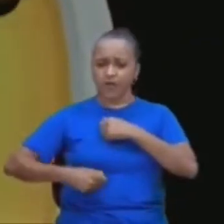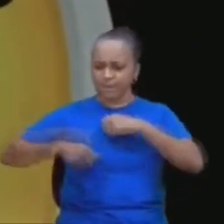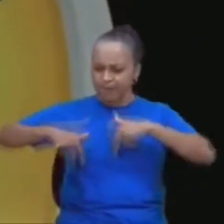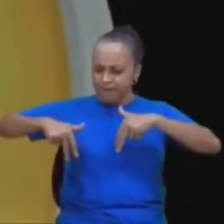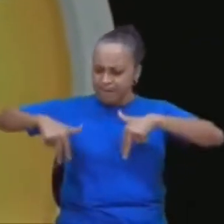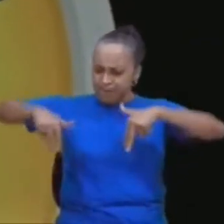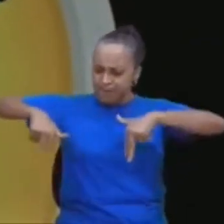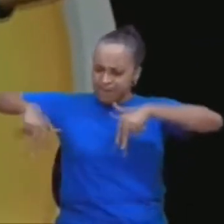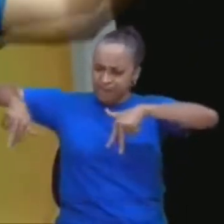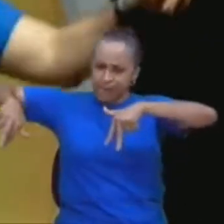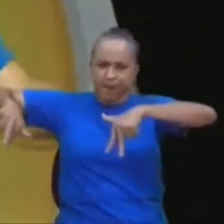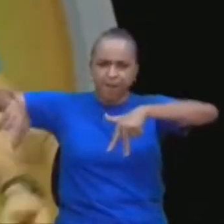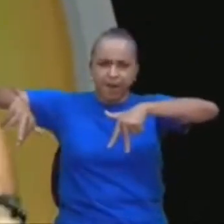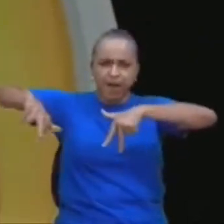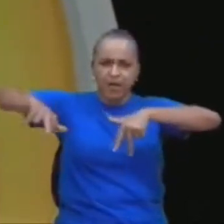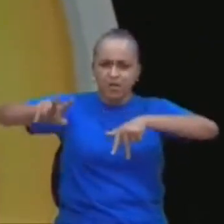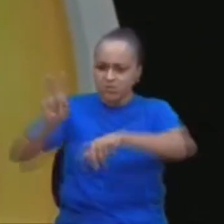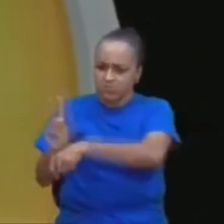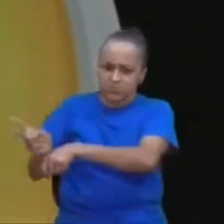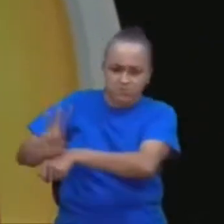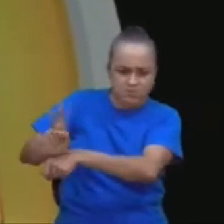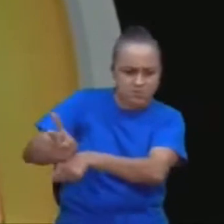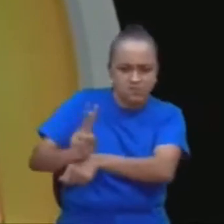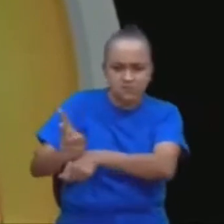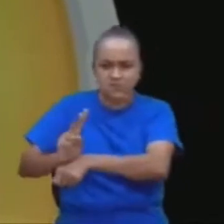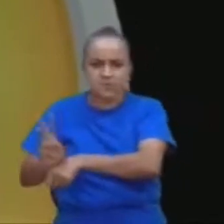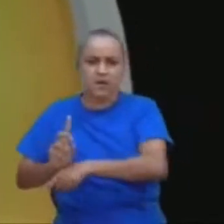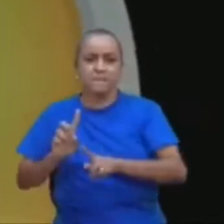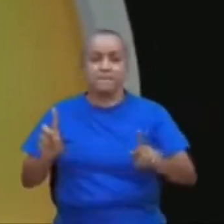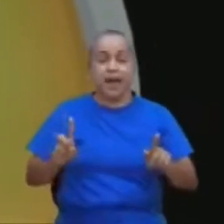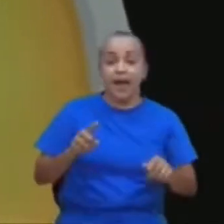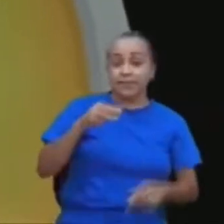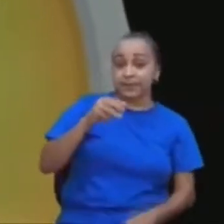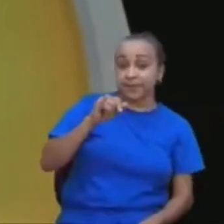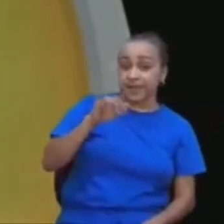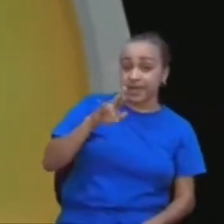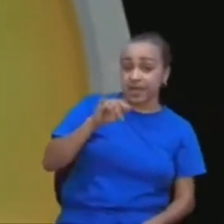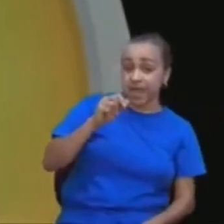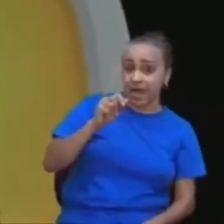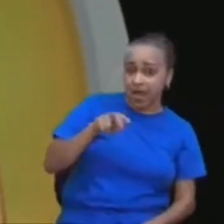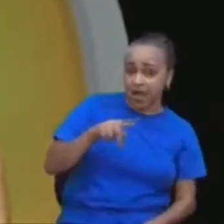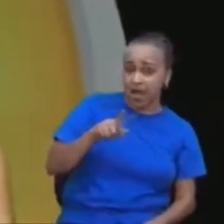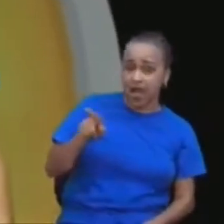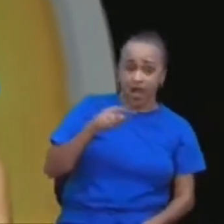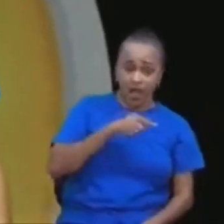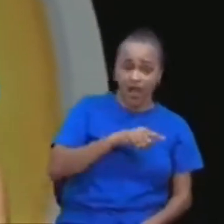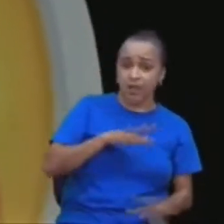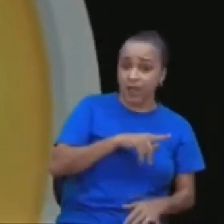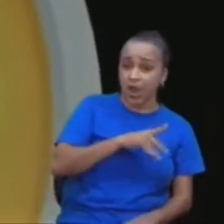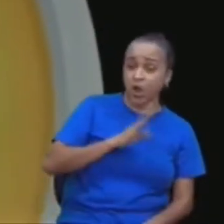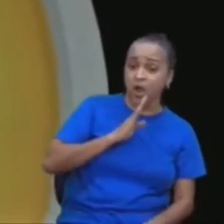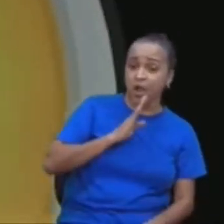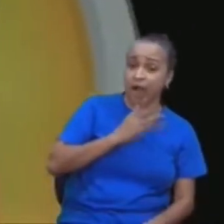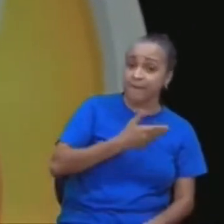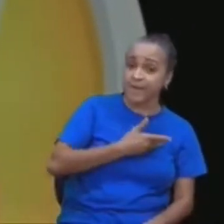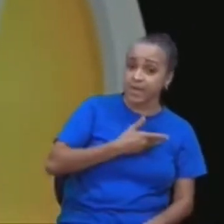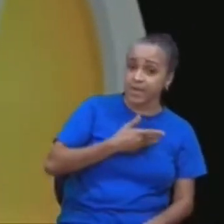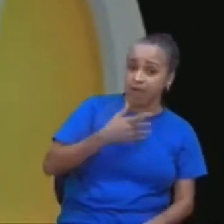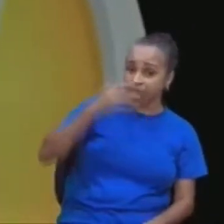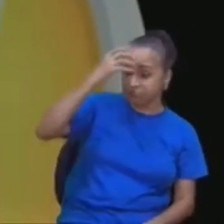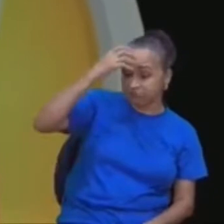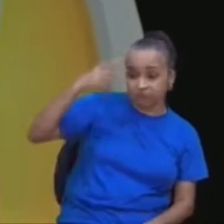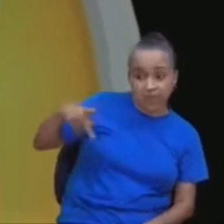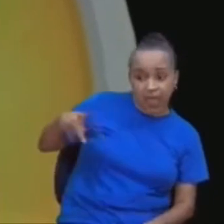que os guardas ficavam rodeando, mas Miriam devia conhecer a amiga da princesa, e ela chegou lá e disse,